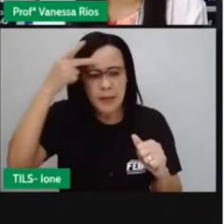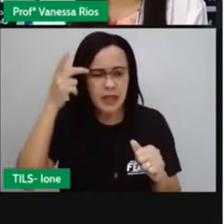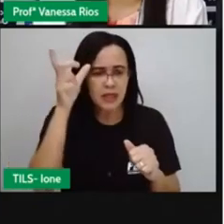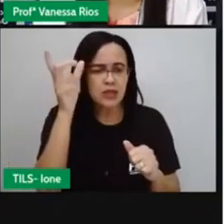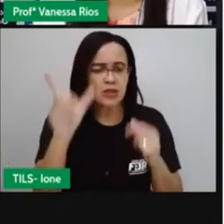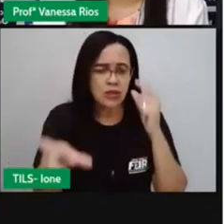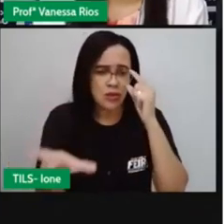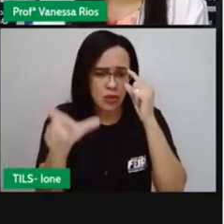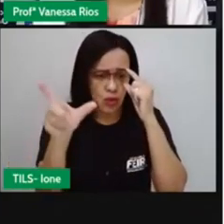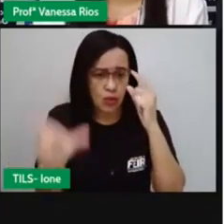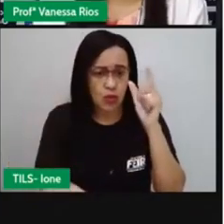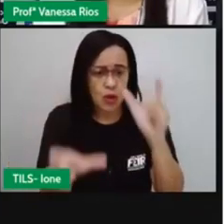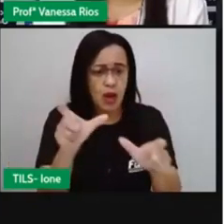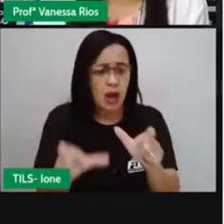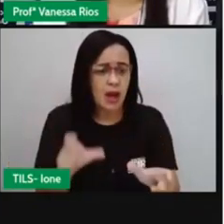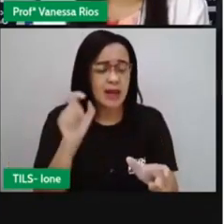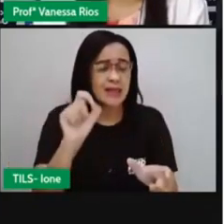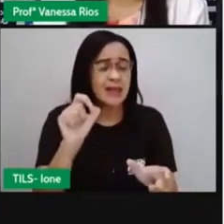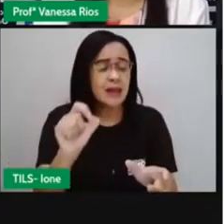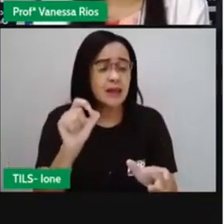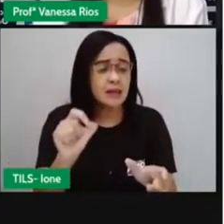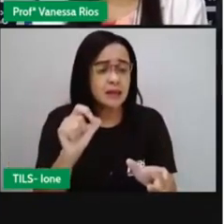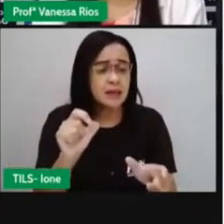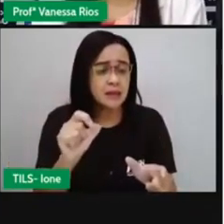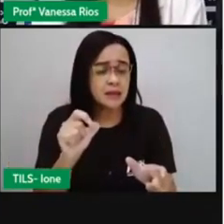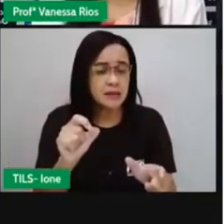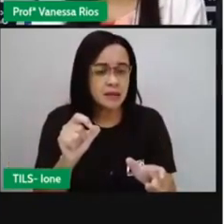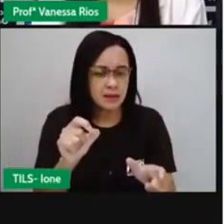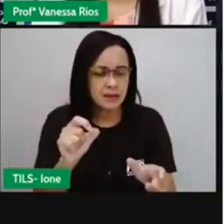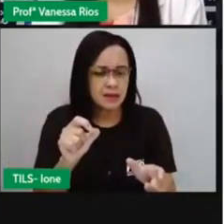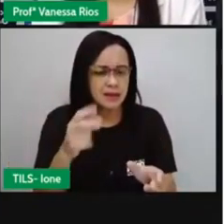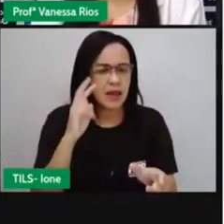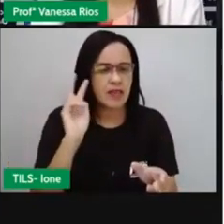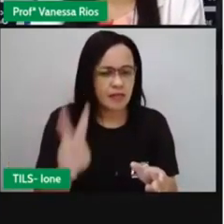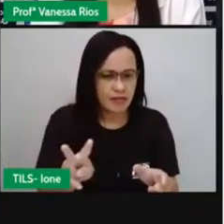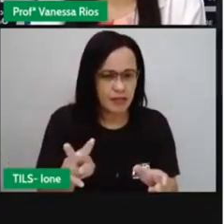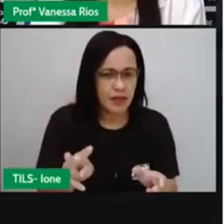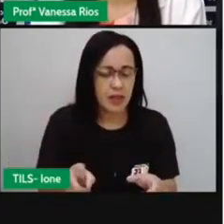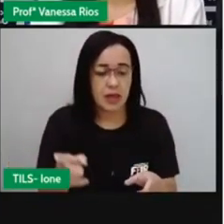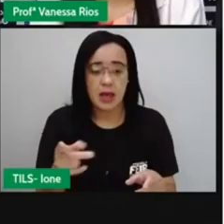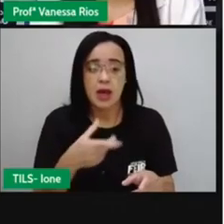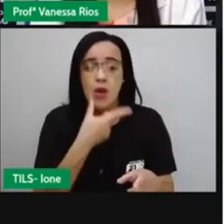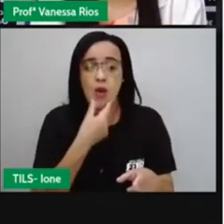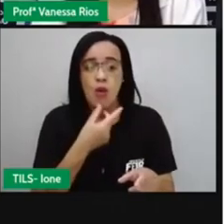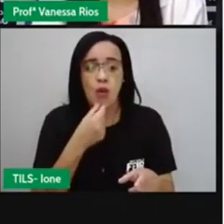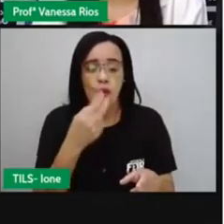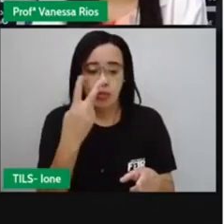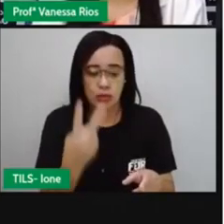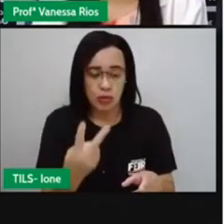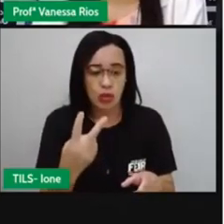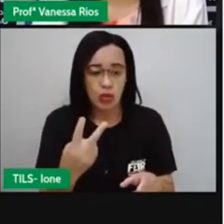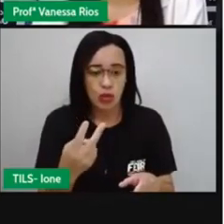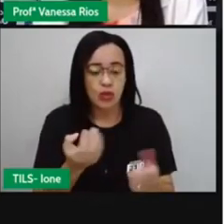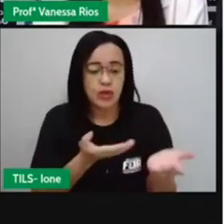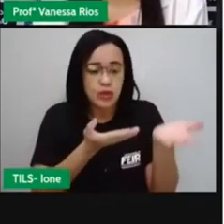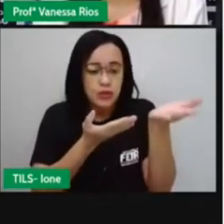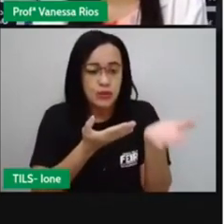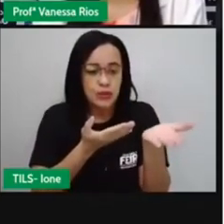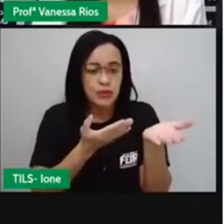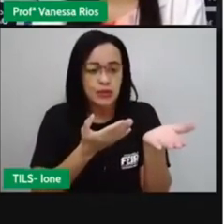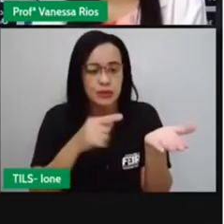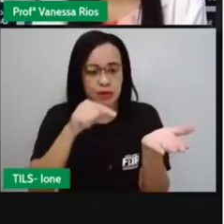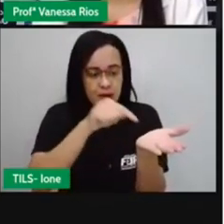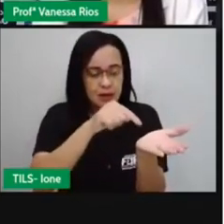presença, ó, de dois clientes e também de um garçom. Agora vamos à situação, né?